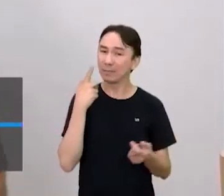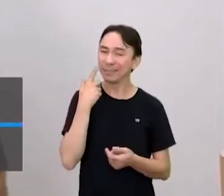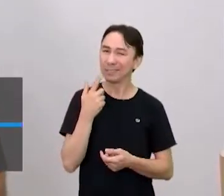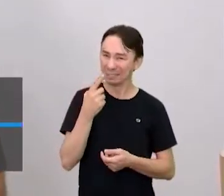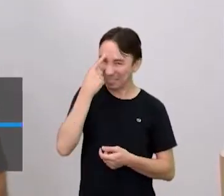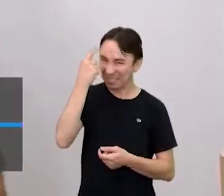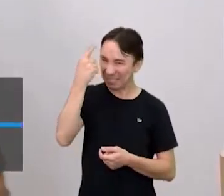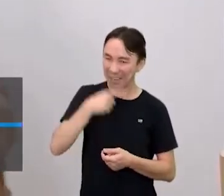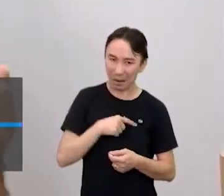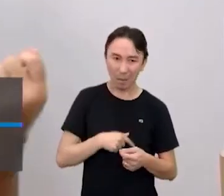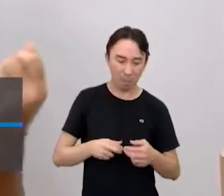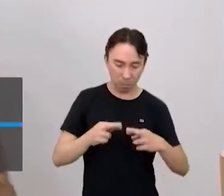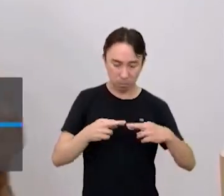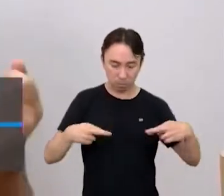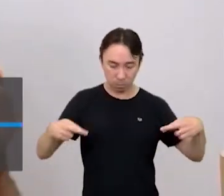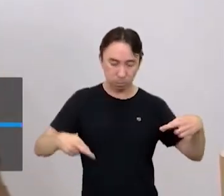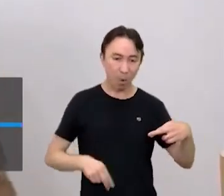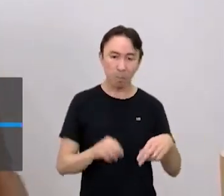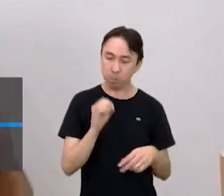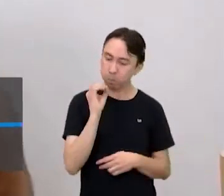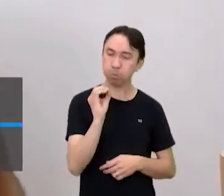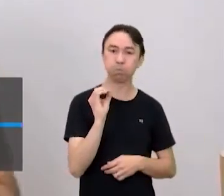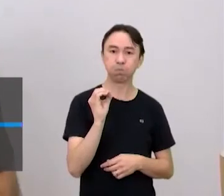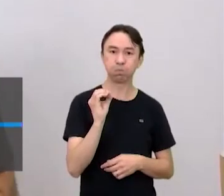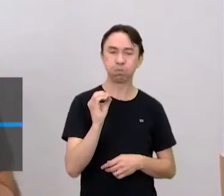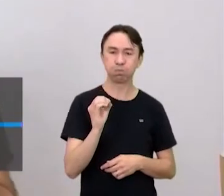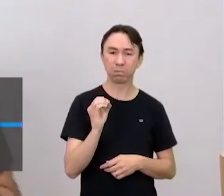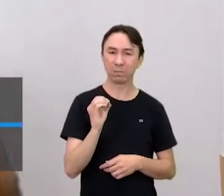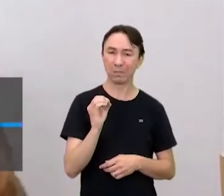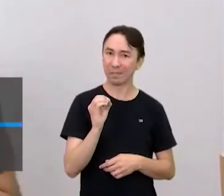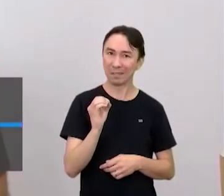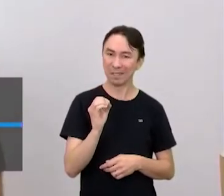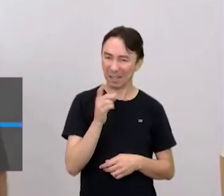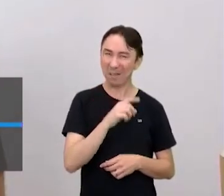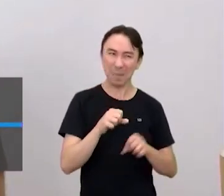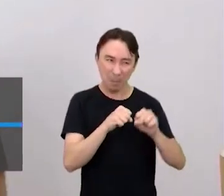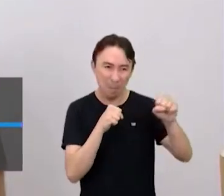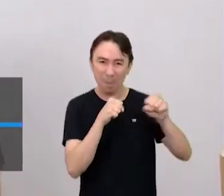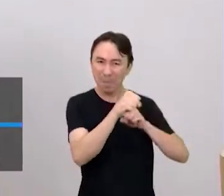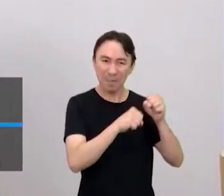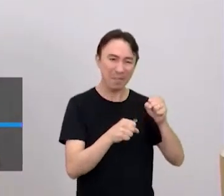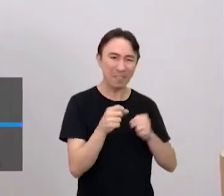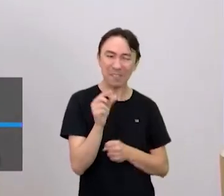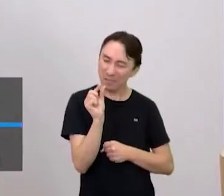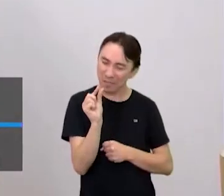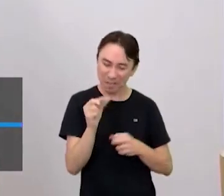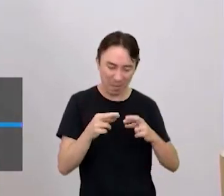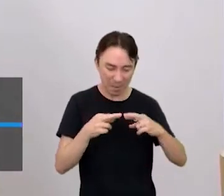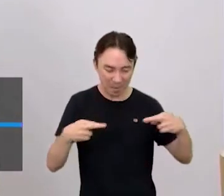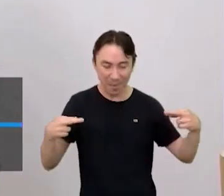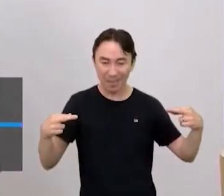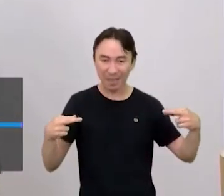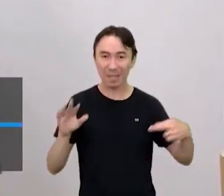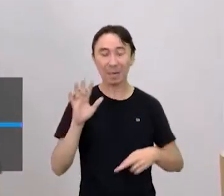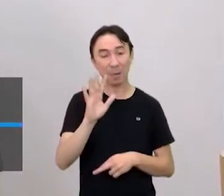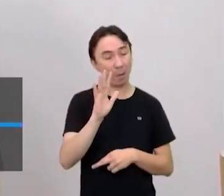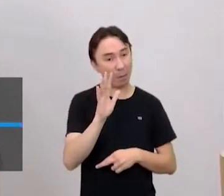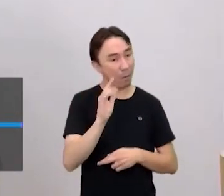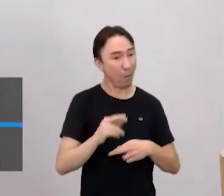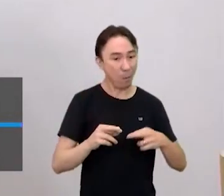da corda, por exemplo, que você usa pra treinar boxe, né? Então, você fica lá pulando, mó tempão, corda, e depois você tem todo um